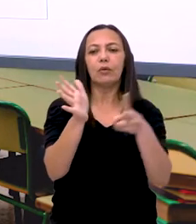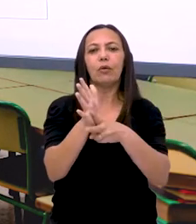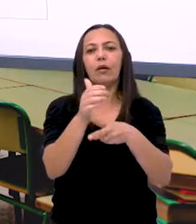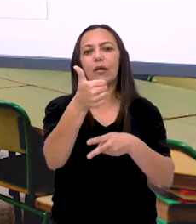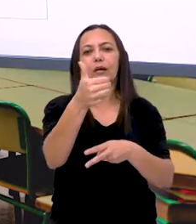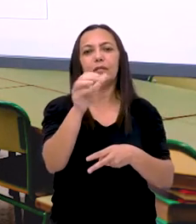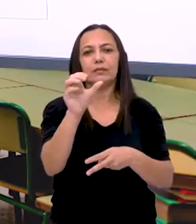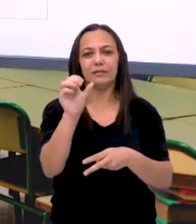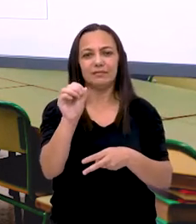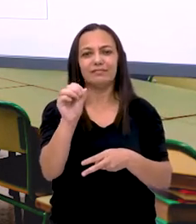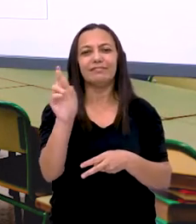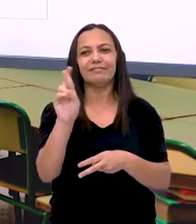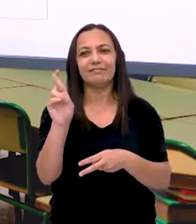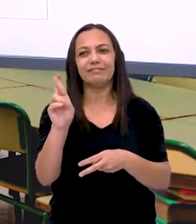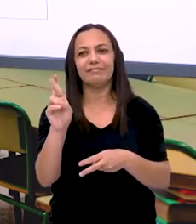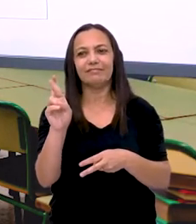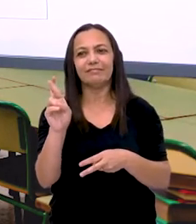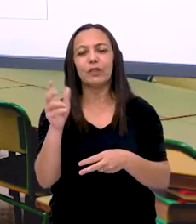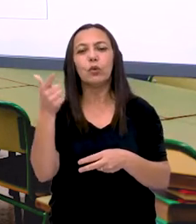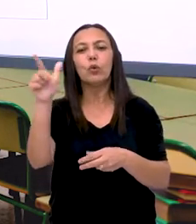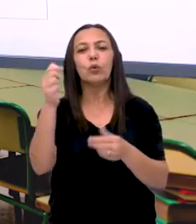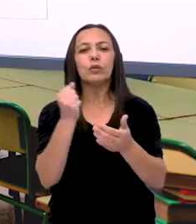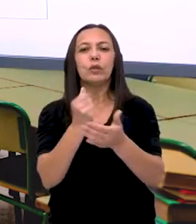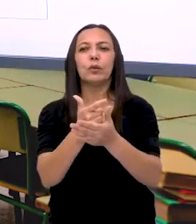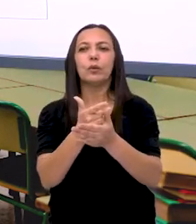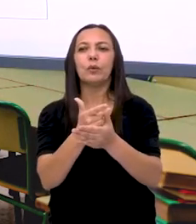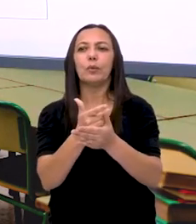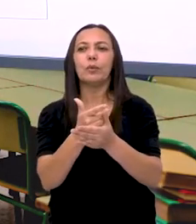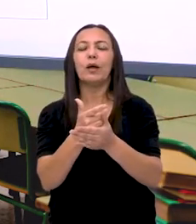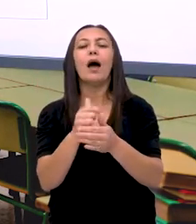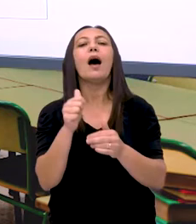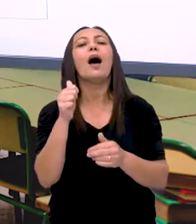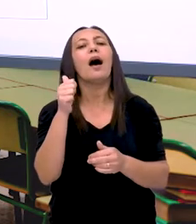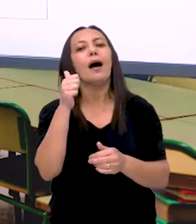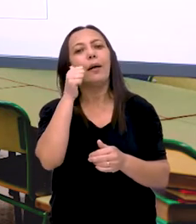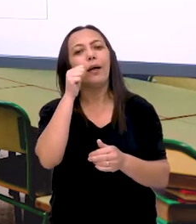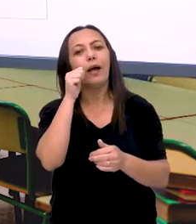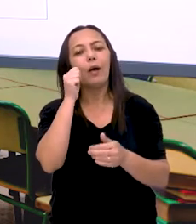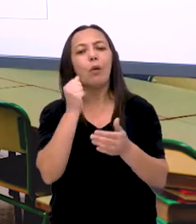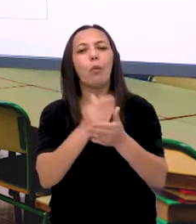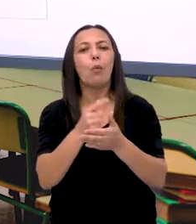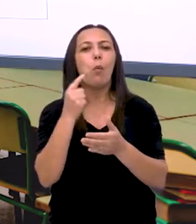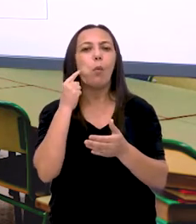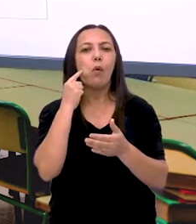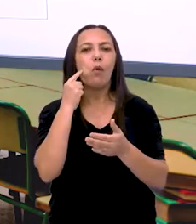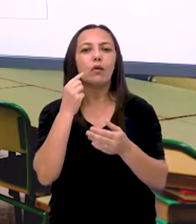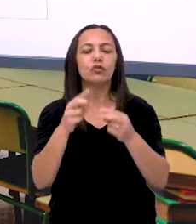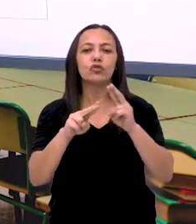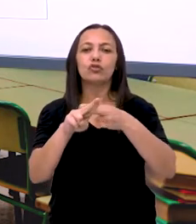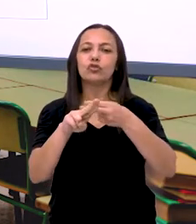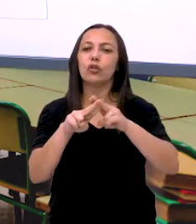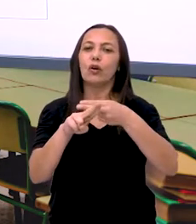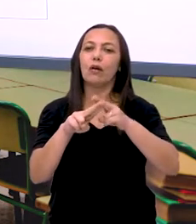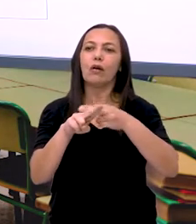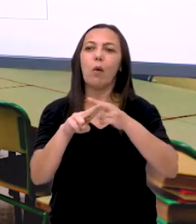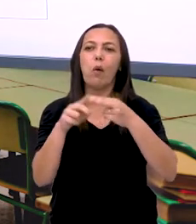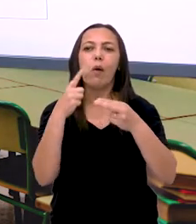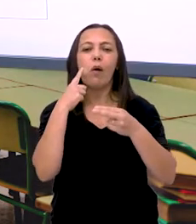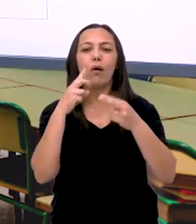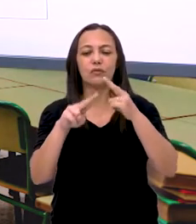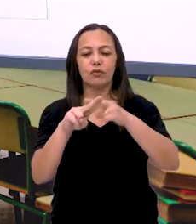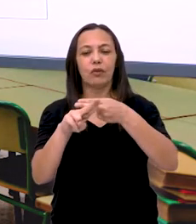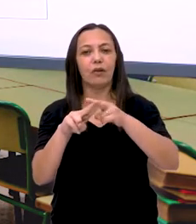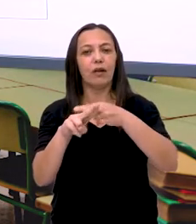dos dez. Vamos a mais uma compra? Ah, ela comprou um chocolate. Esse chocolate foi